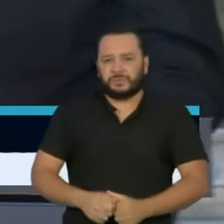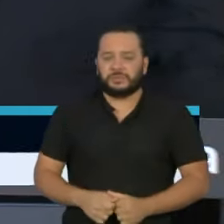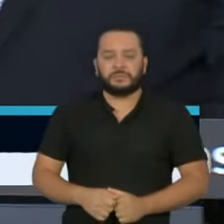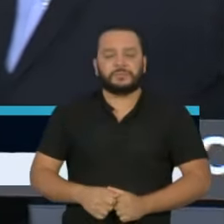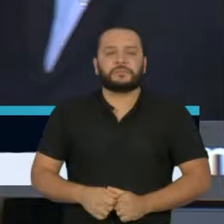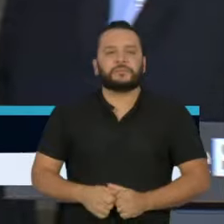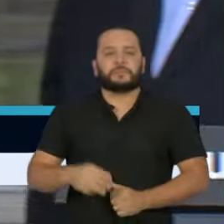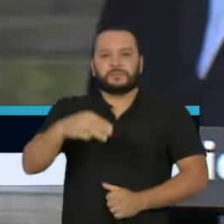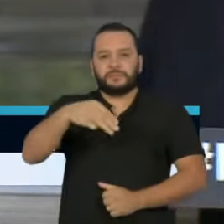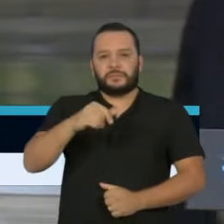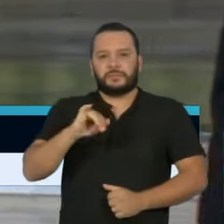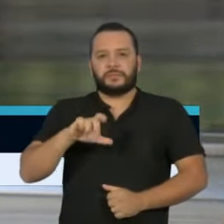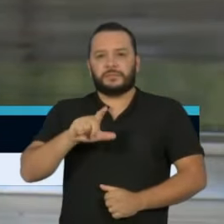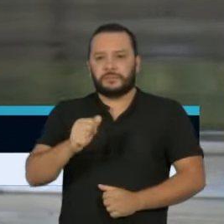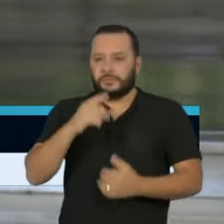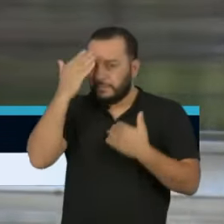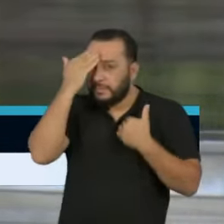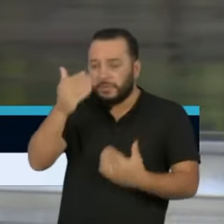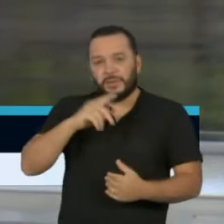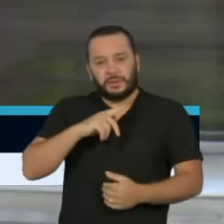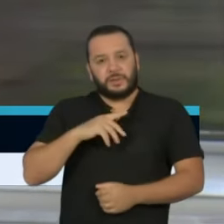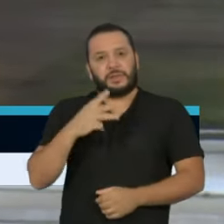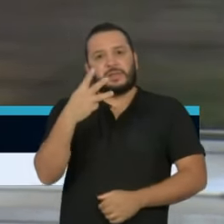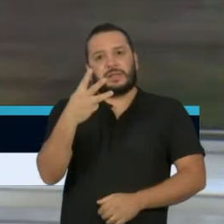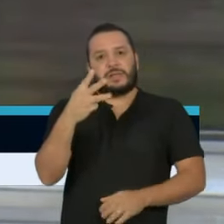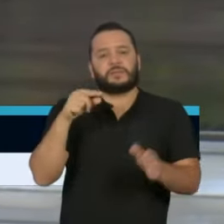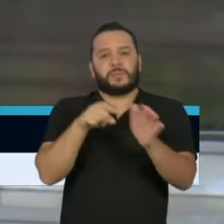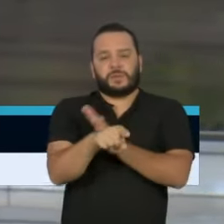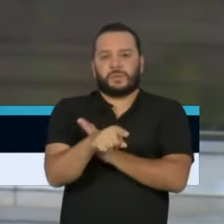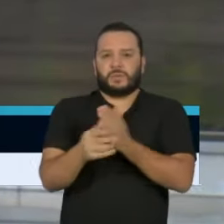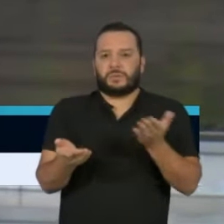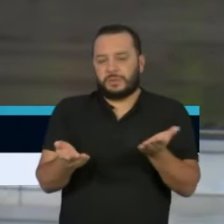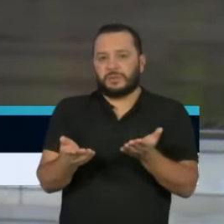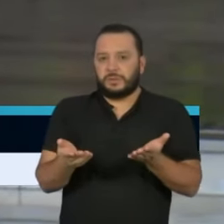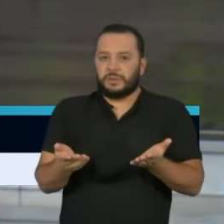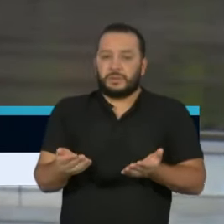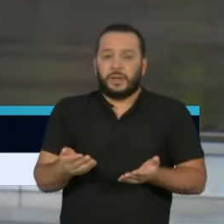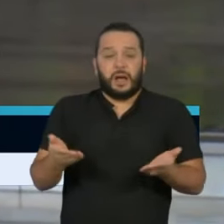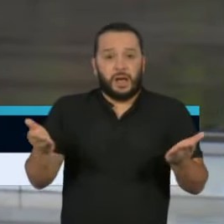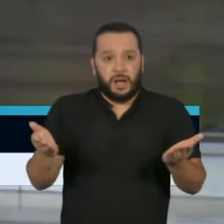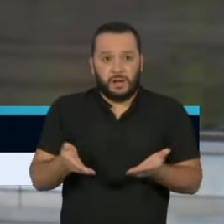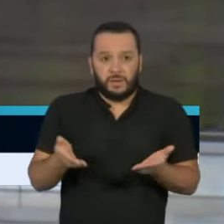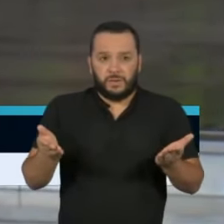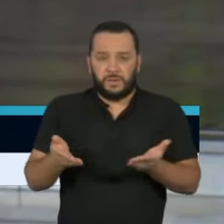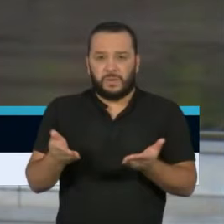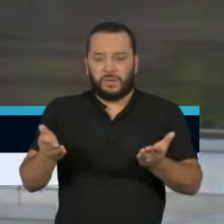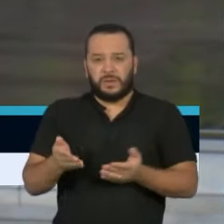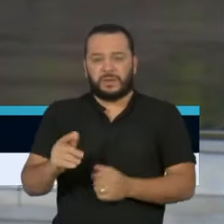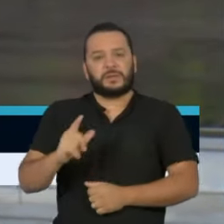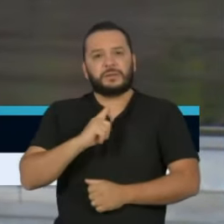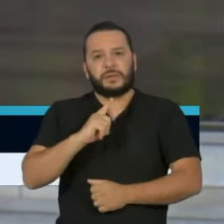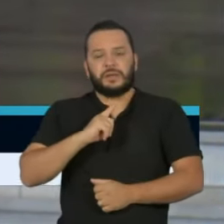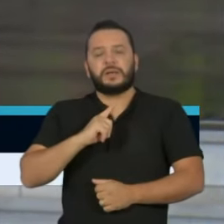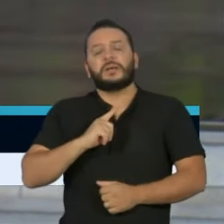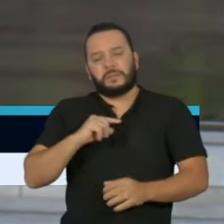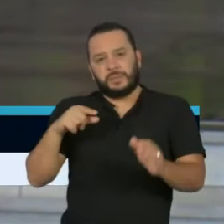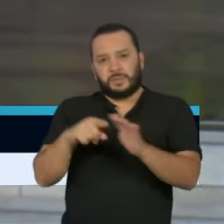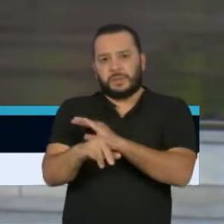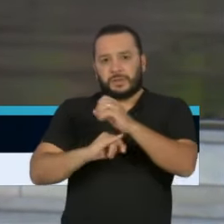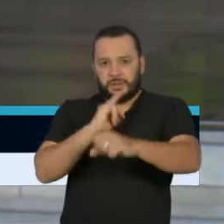Marcela, muito obrigado. Nós temos mais três perguntas antes de concluir a nossa coletiva de hoje. Agora, a mais uma online,